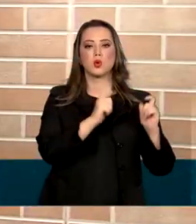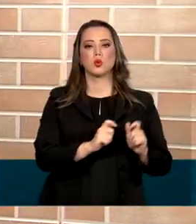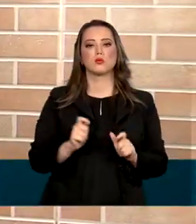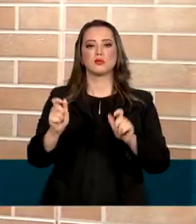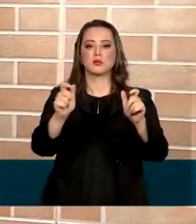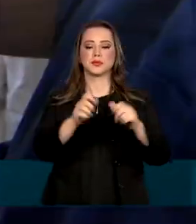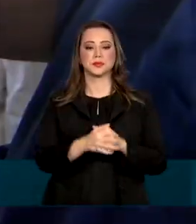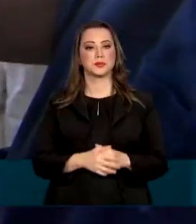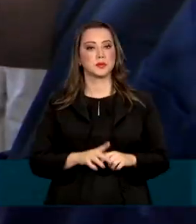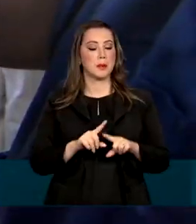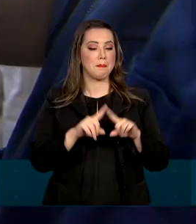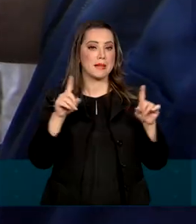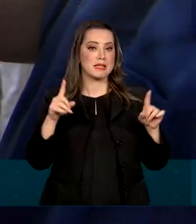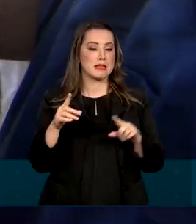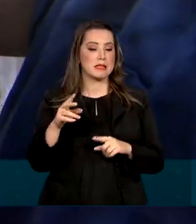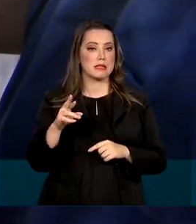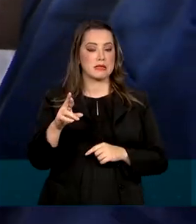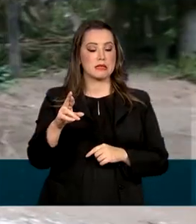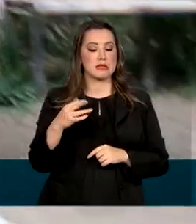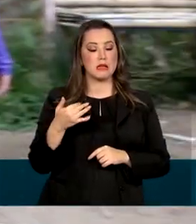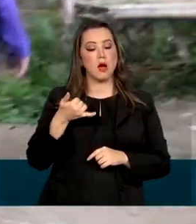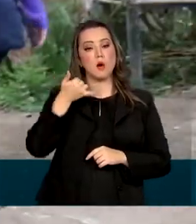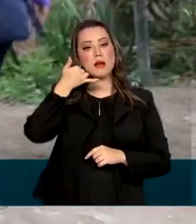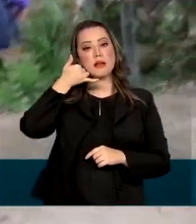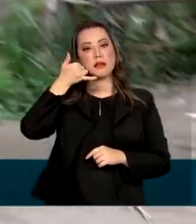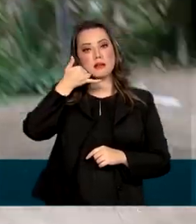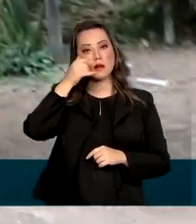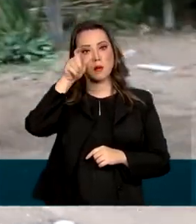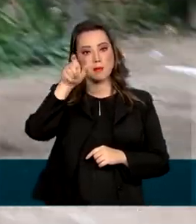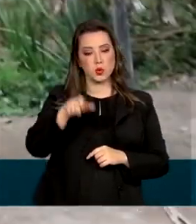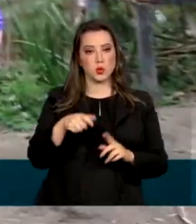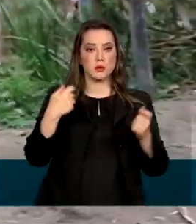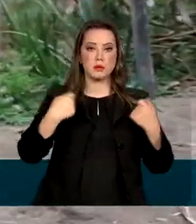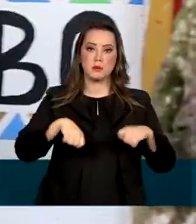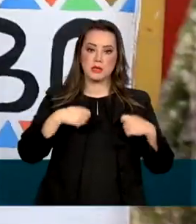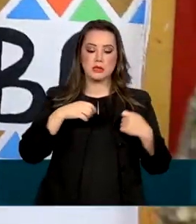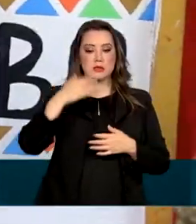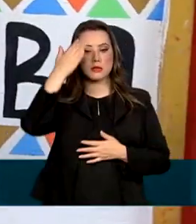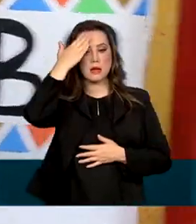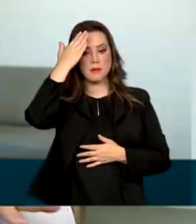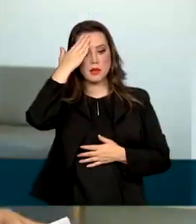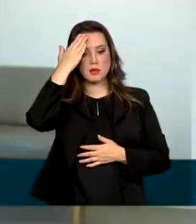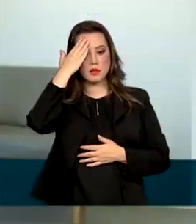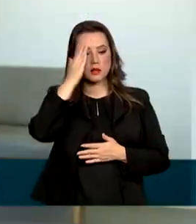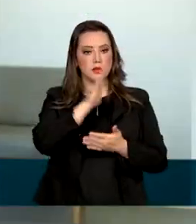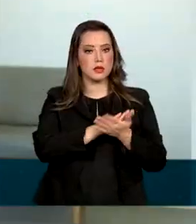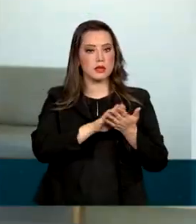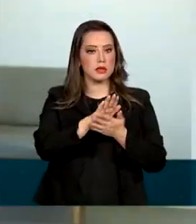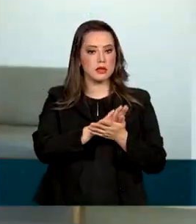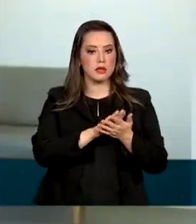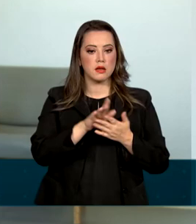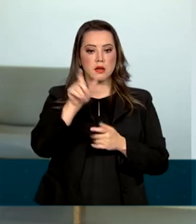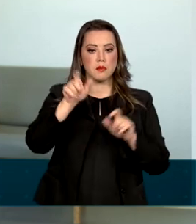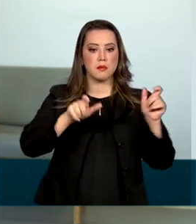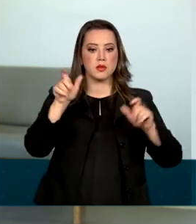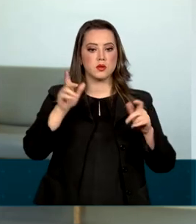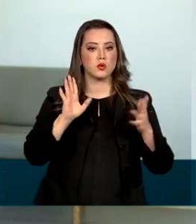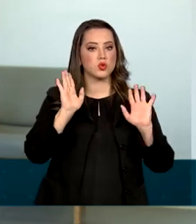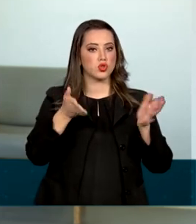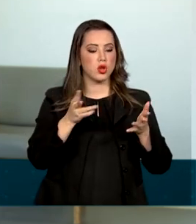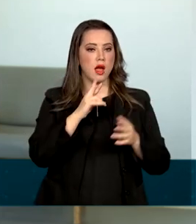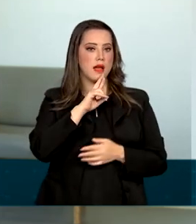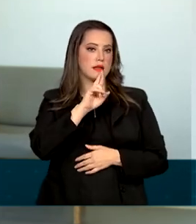local. Agora, ao receber a ligação, o morador deve certificar que nenhuma outra pessoa ali da casa ou da residência